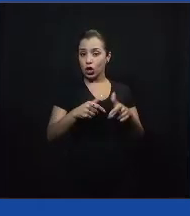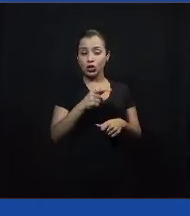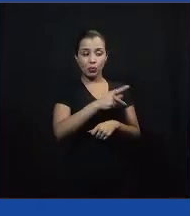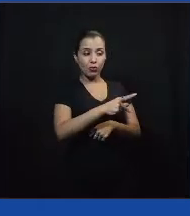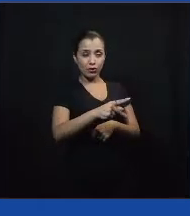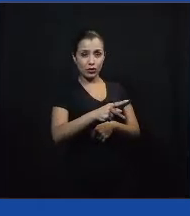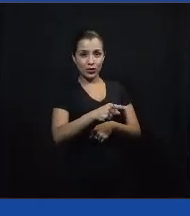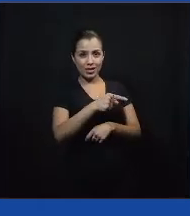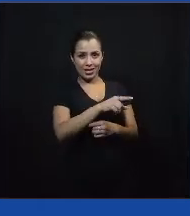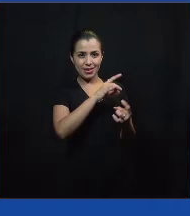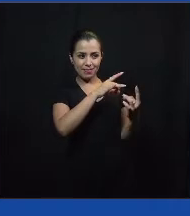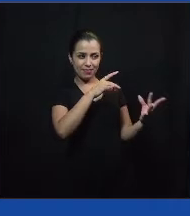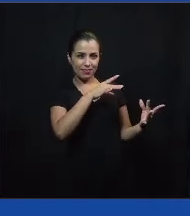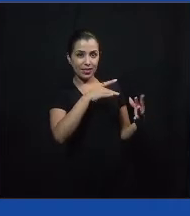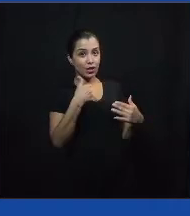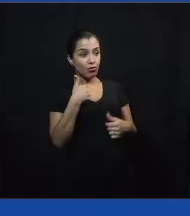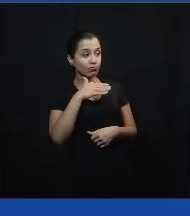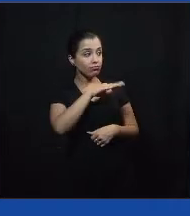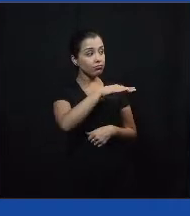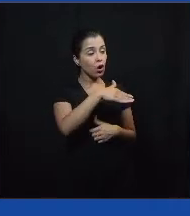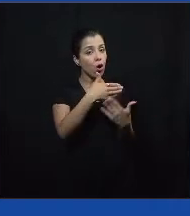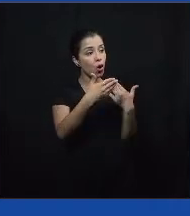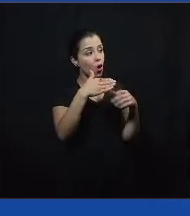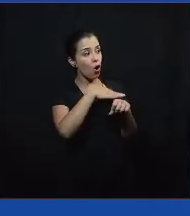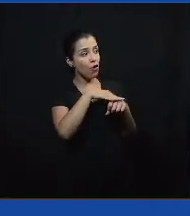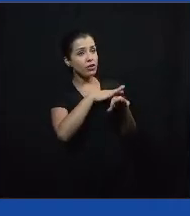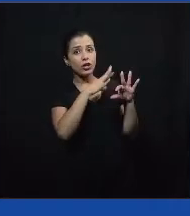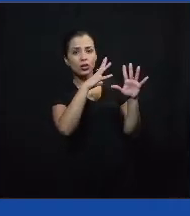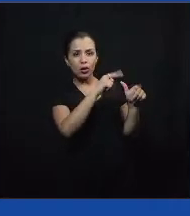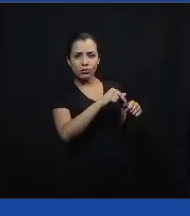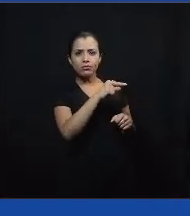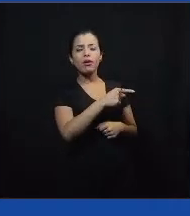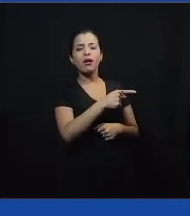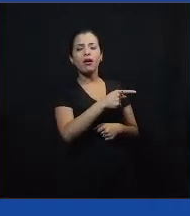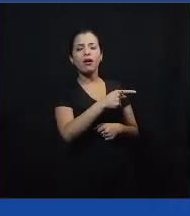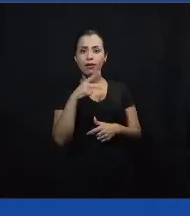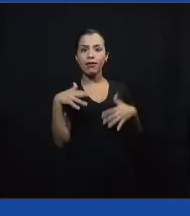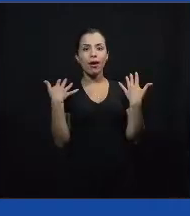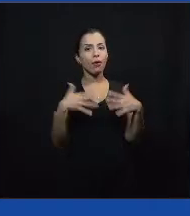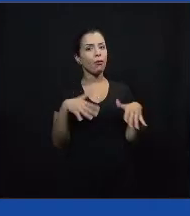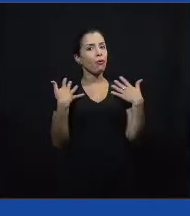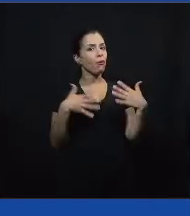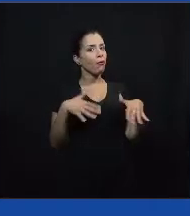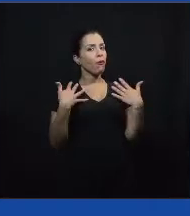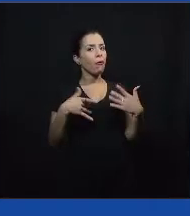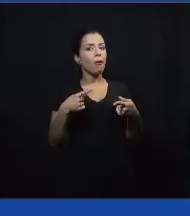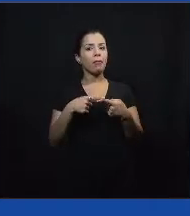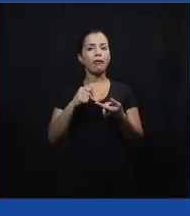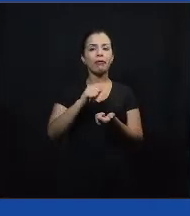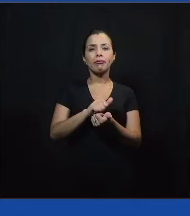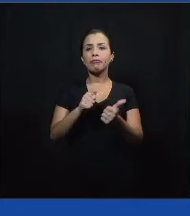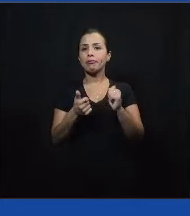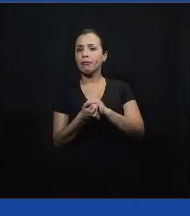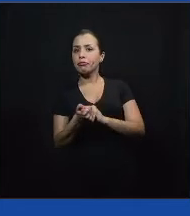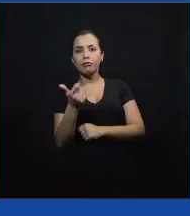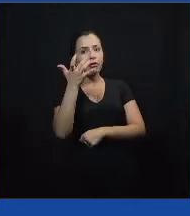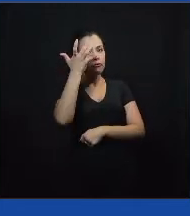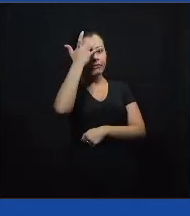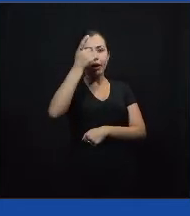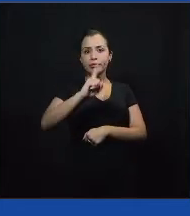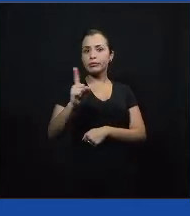converso, todos me classificam essa situação como desesperadora, que não está sendo fácil para ninguém.